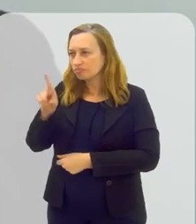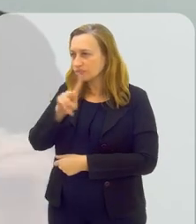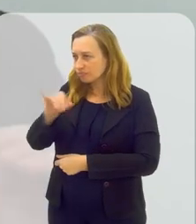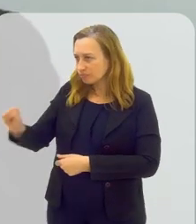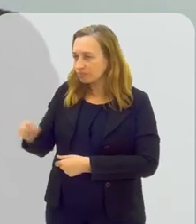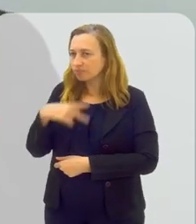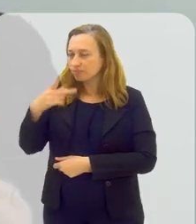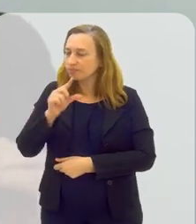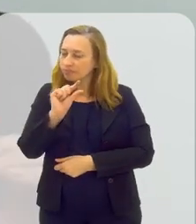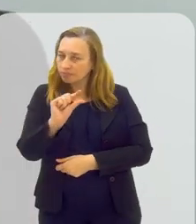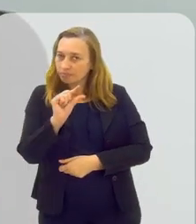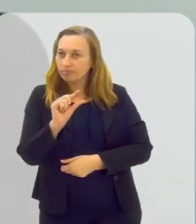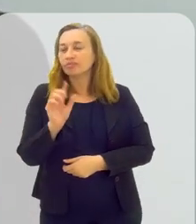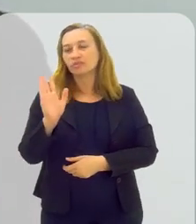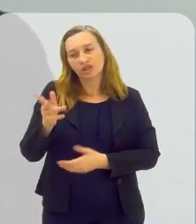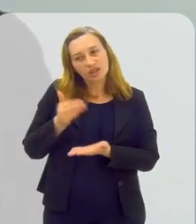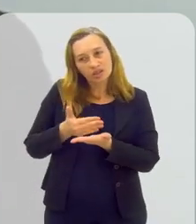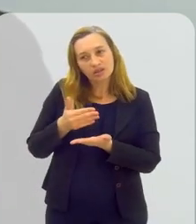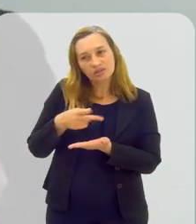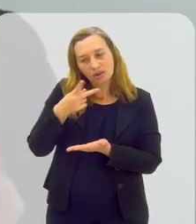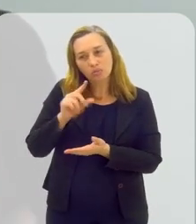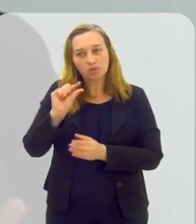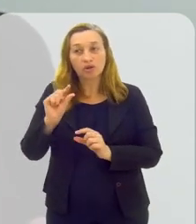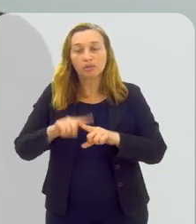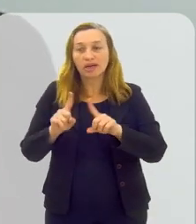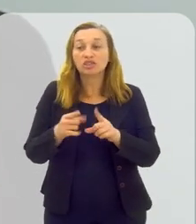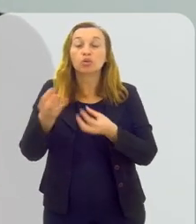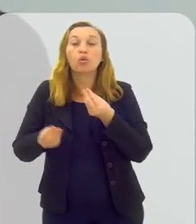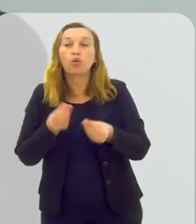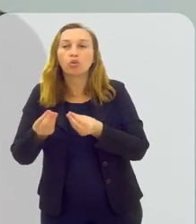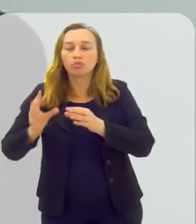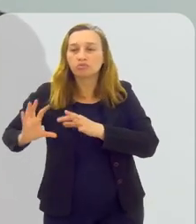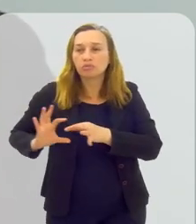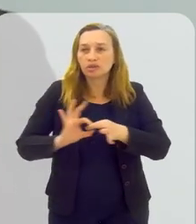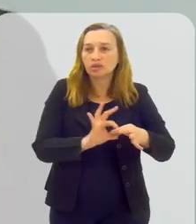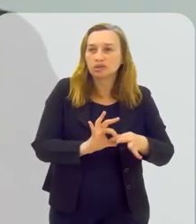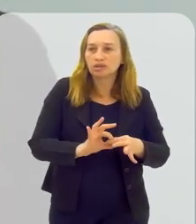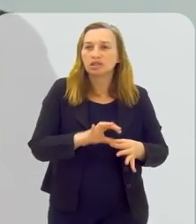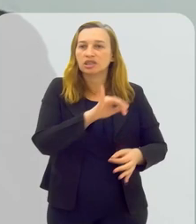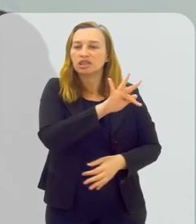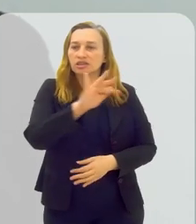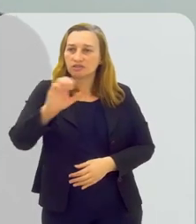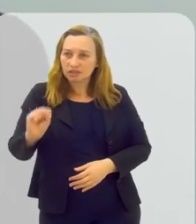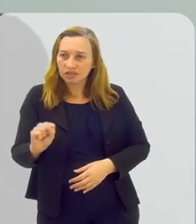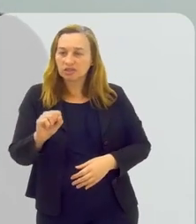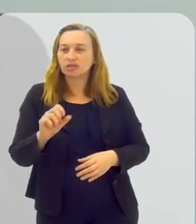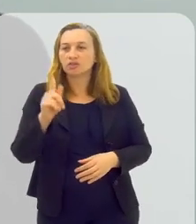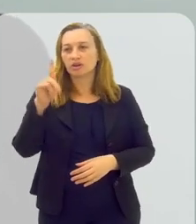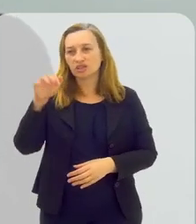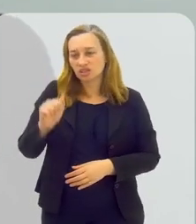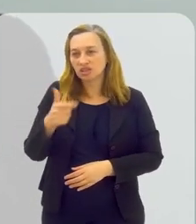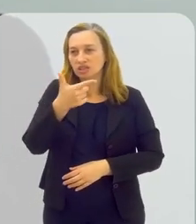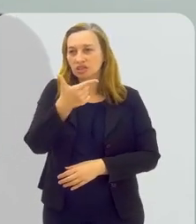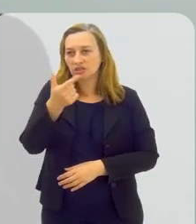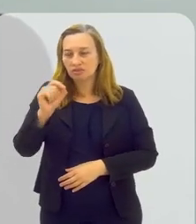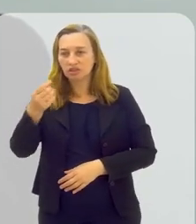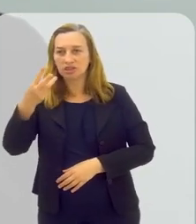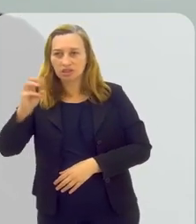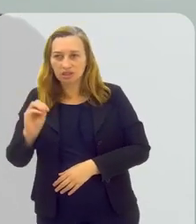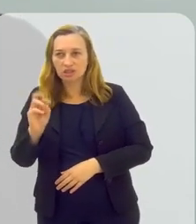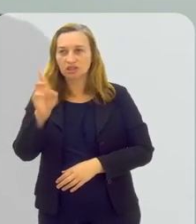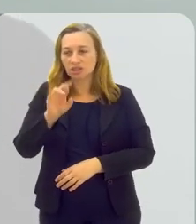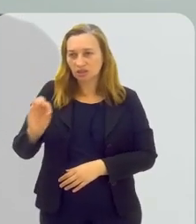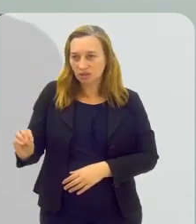Vinícius, você já deu algumas pinceladas aqui ao longo do programa, mas como é que tem sido a integração do IFES com a agenda da Rio 2030,